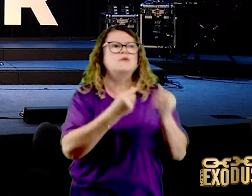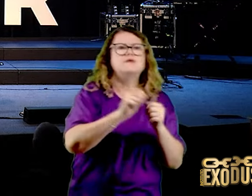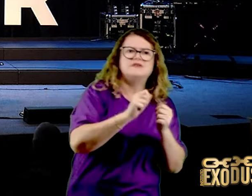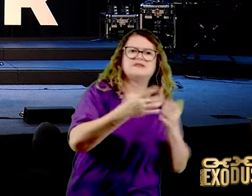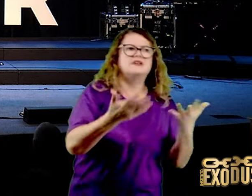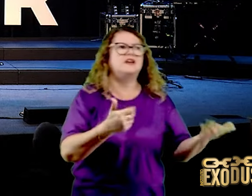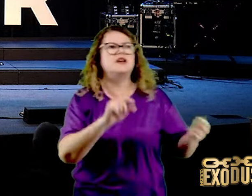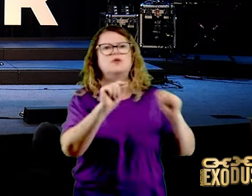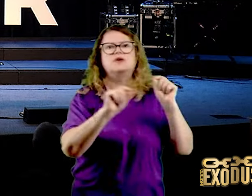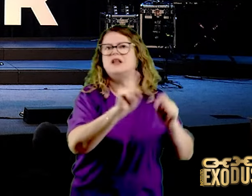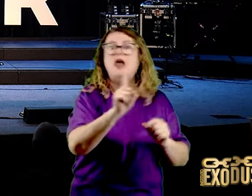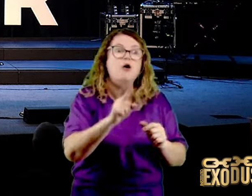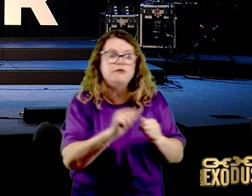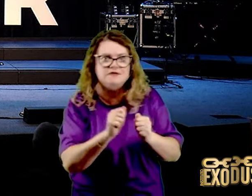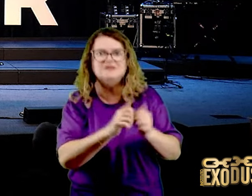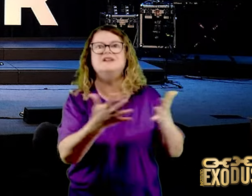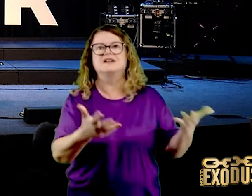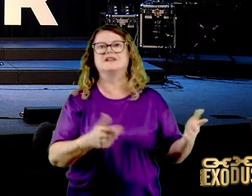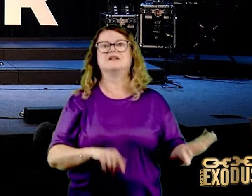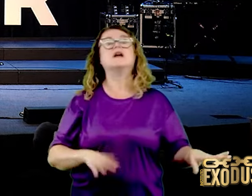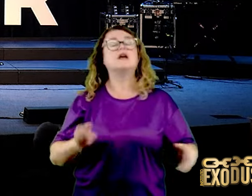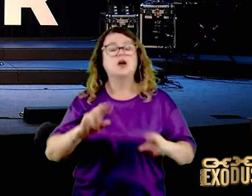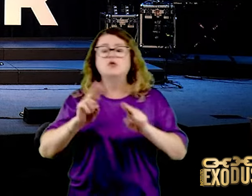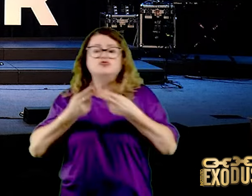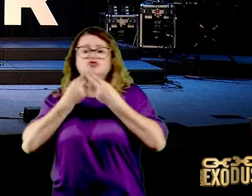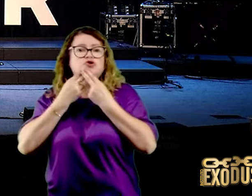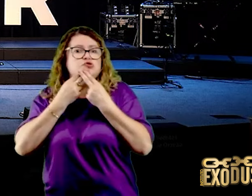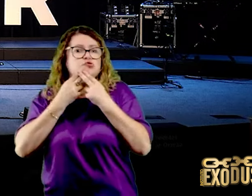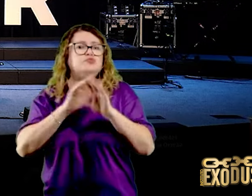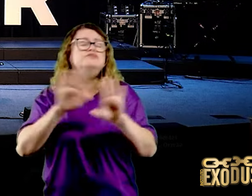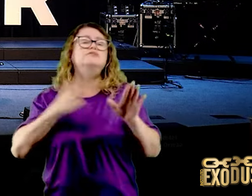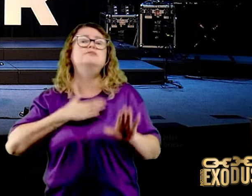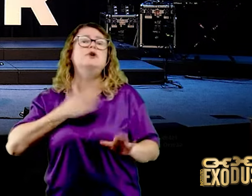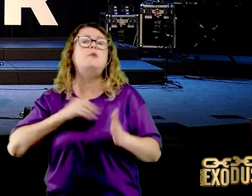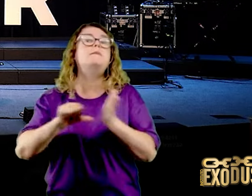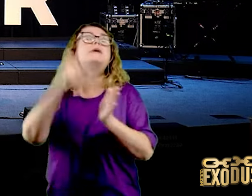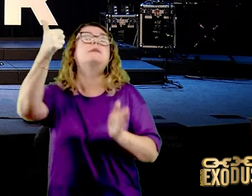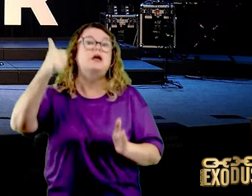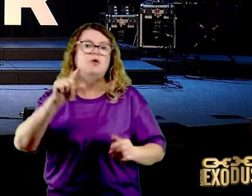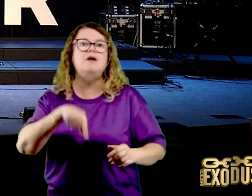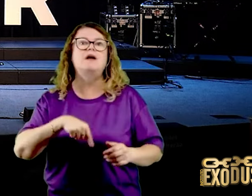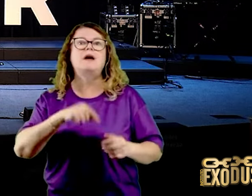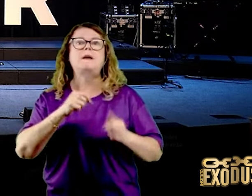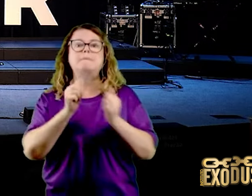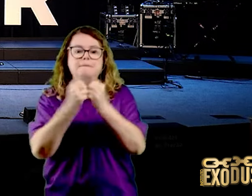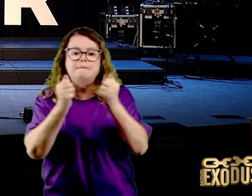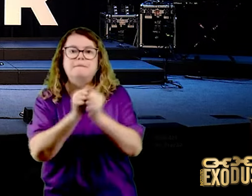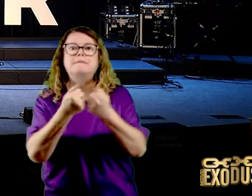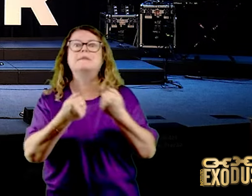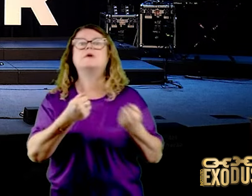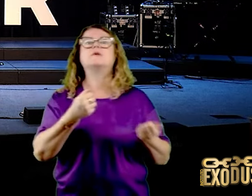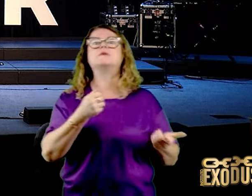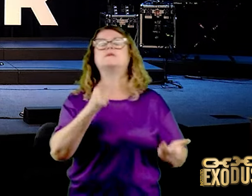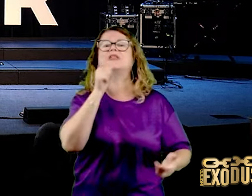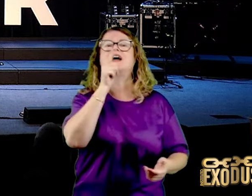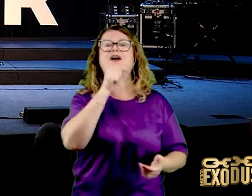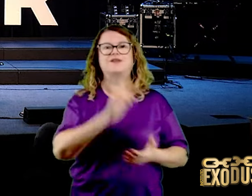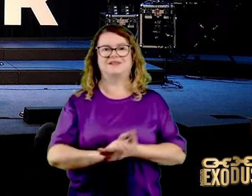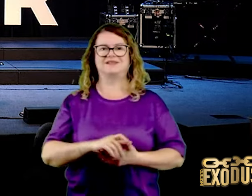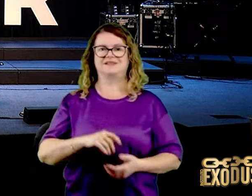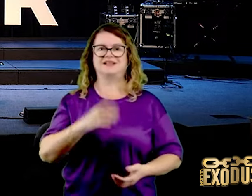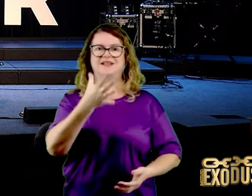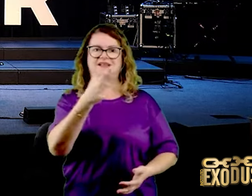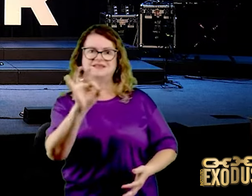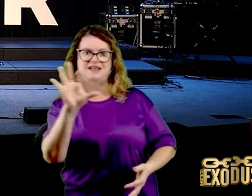Aí fiz um jejum com pão e água. Foi o primeiro jejum que eu fiz de cem horas. Então começava no